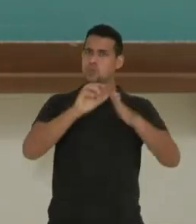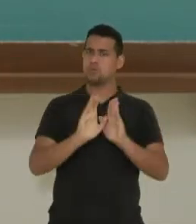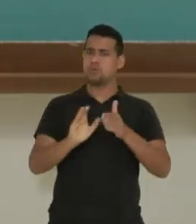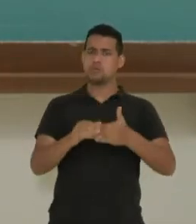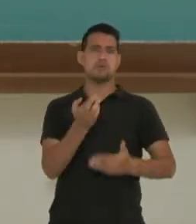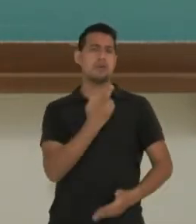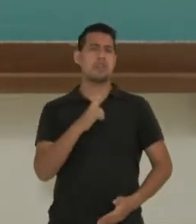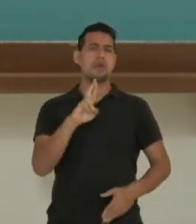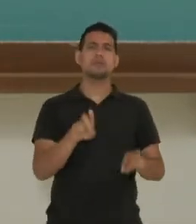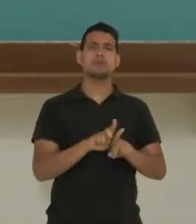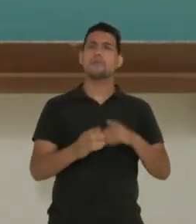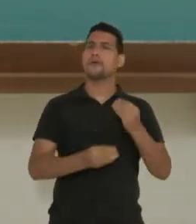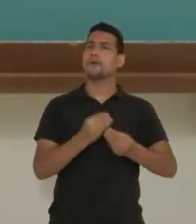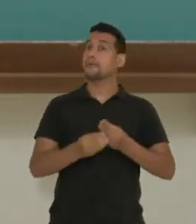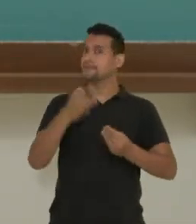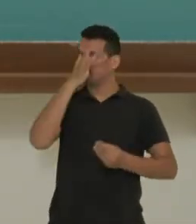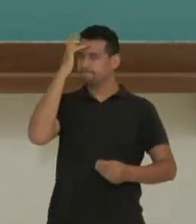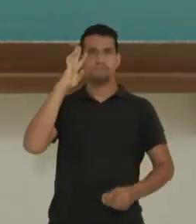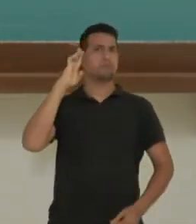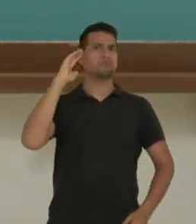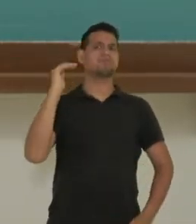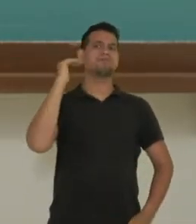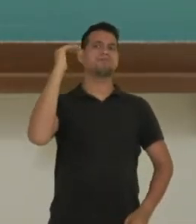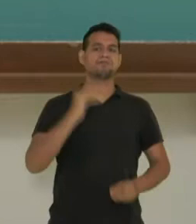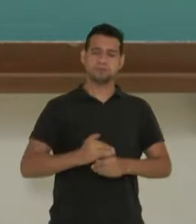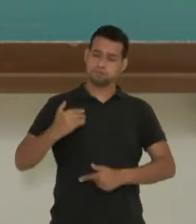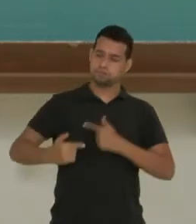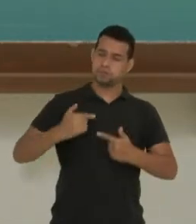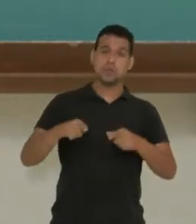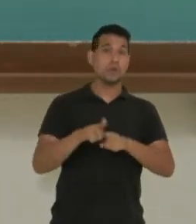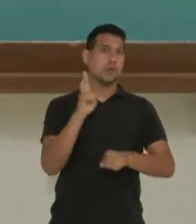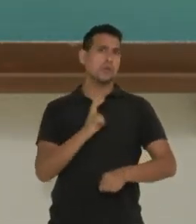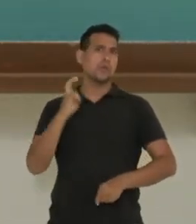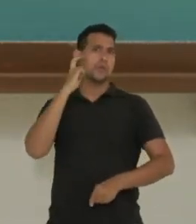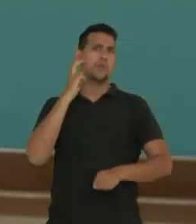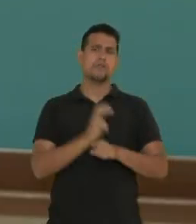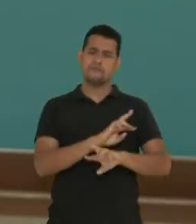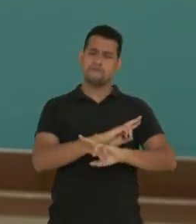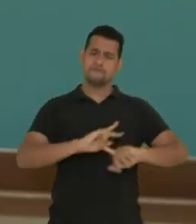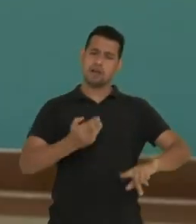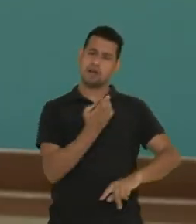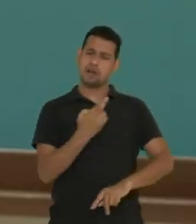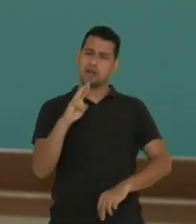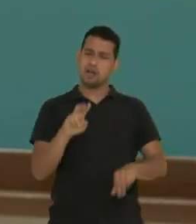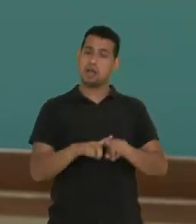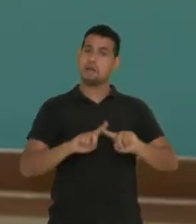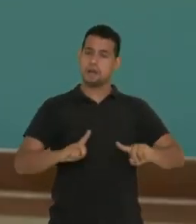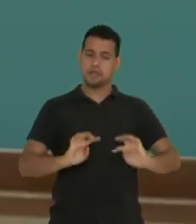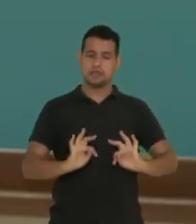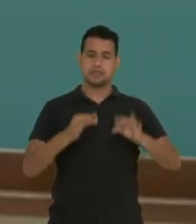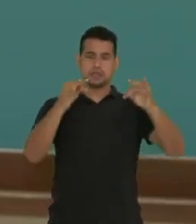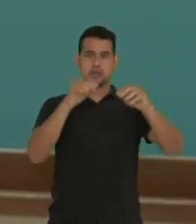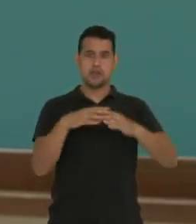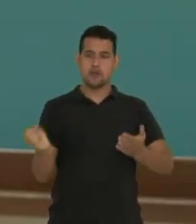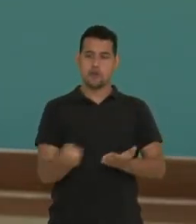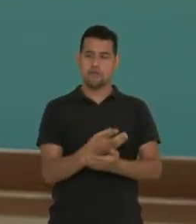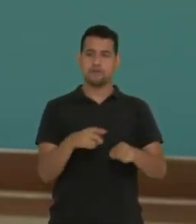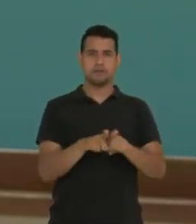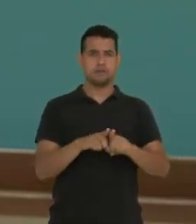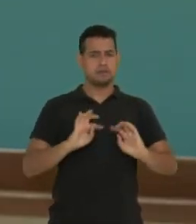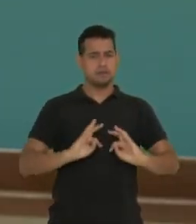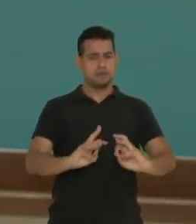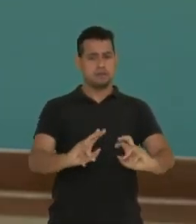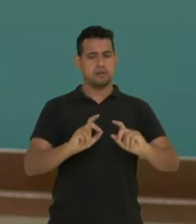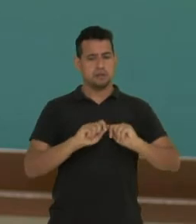dos anciãos nas tradições e culturas religiosas. Com a tecnologia moderna, com as redes